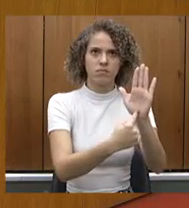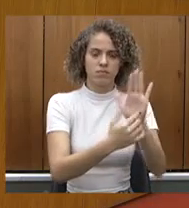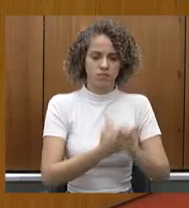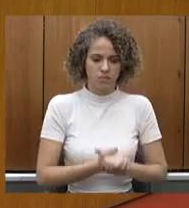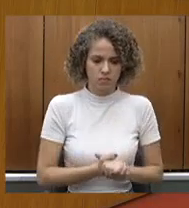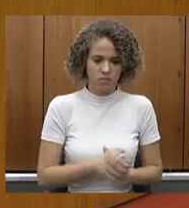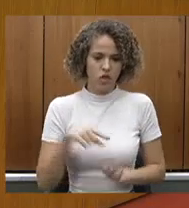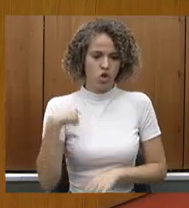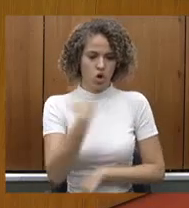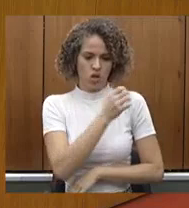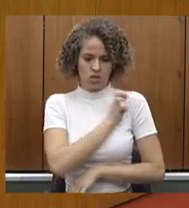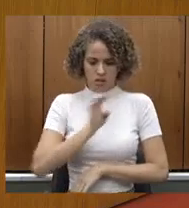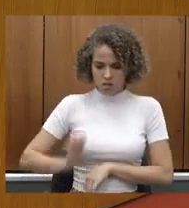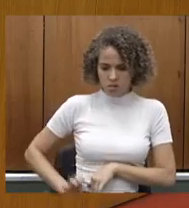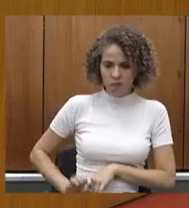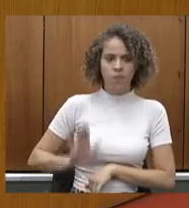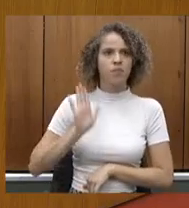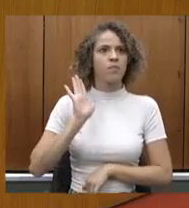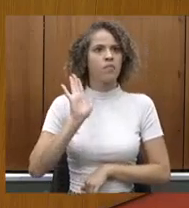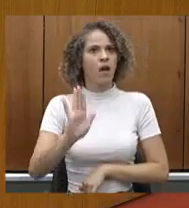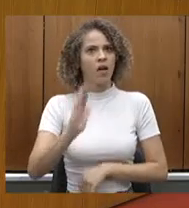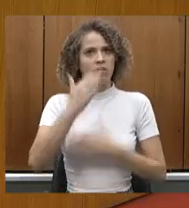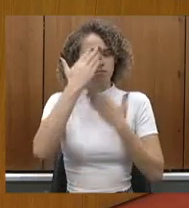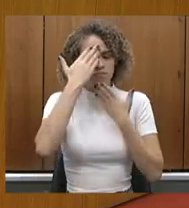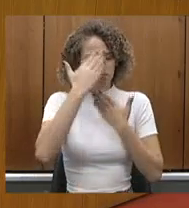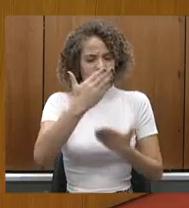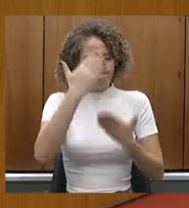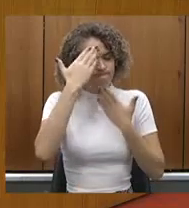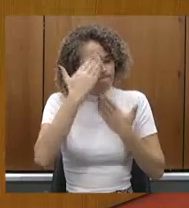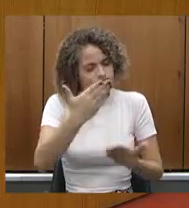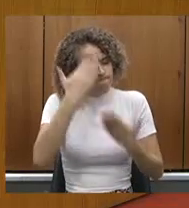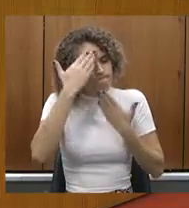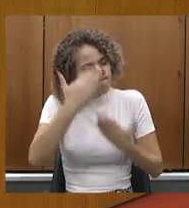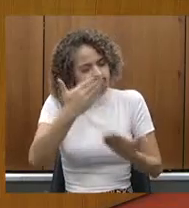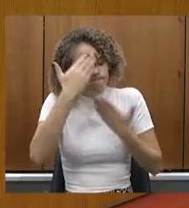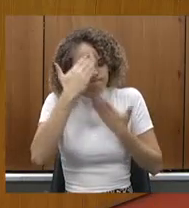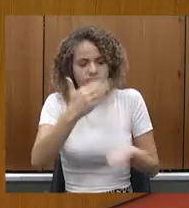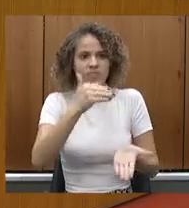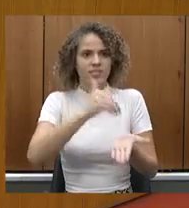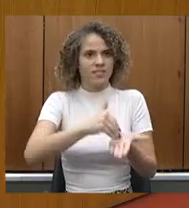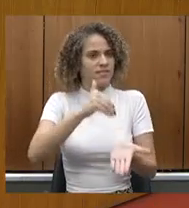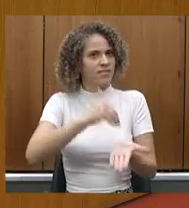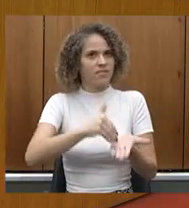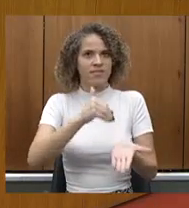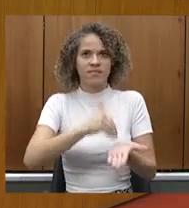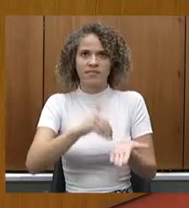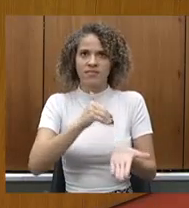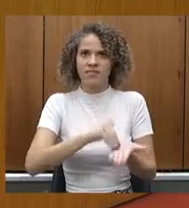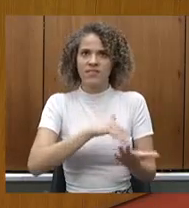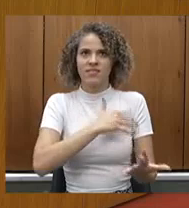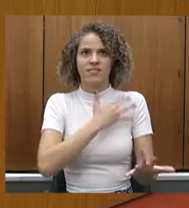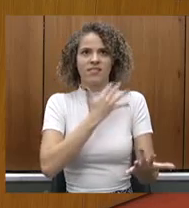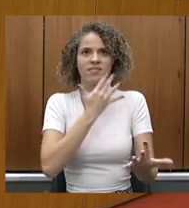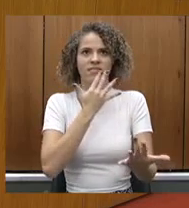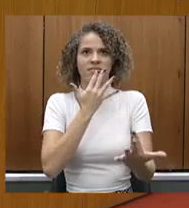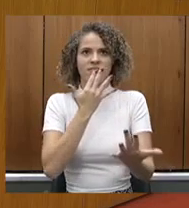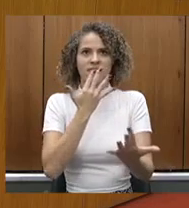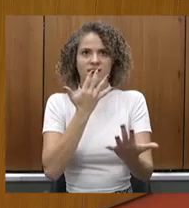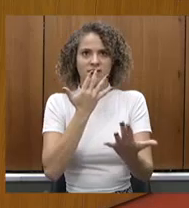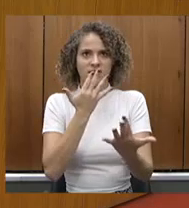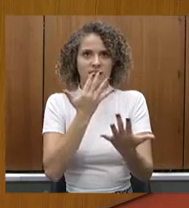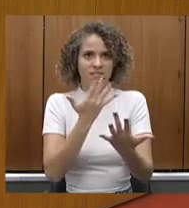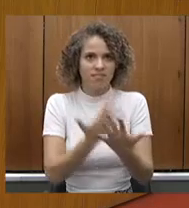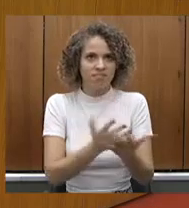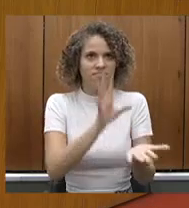no nosso Estado. Mais é agradecer mais uma vez ao secretário André toda essa equipe